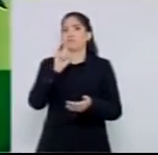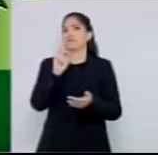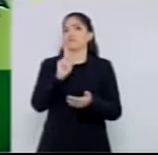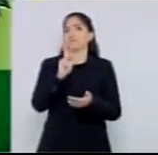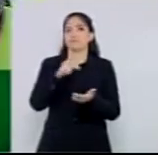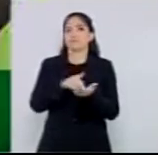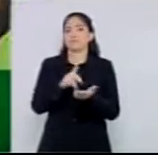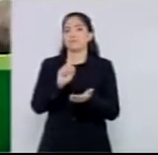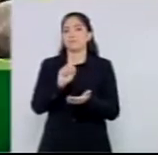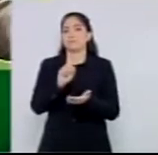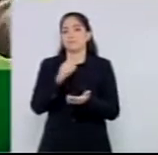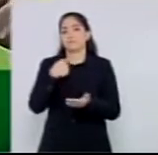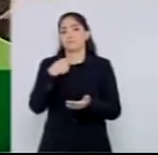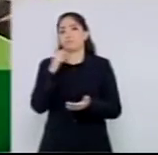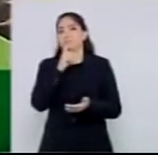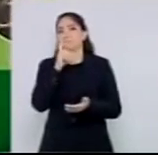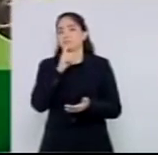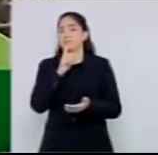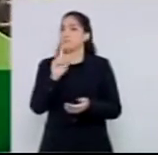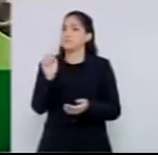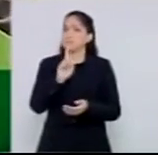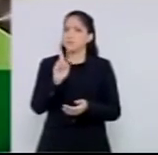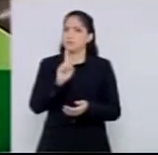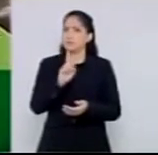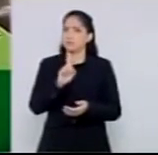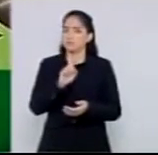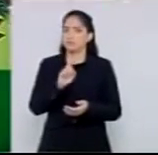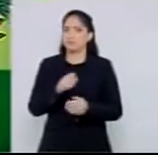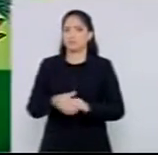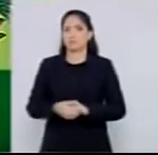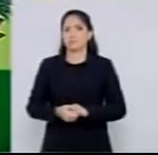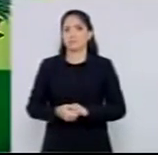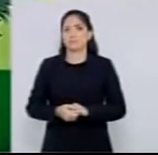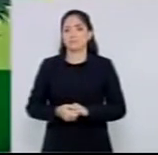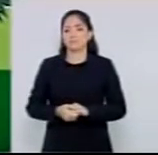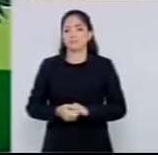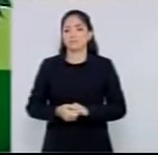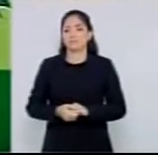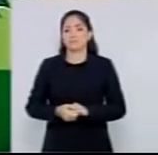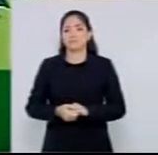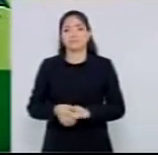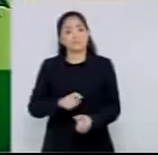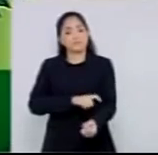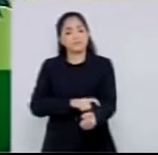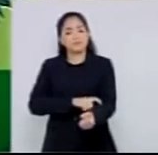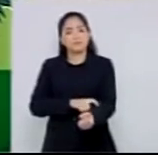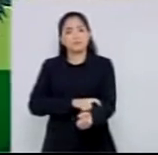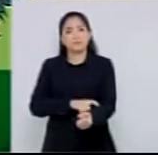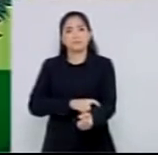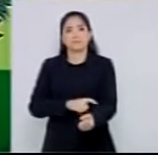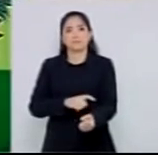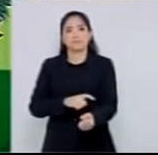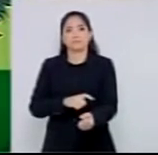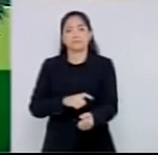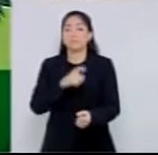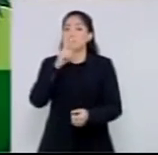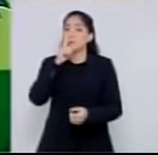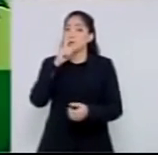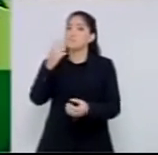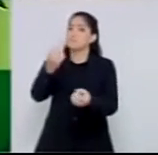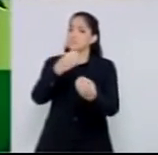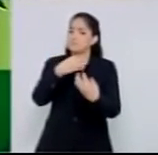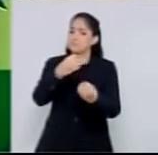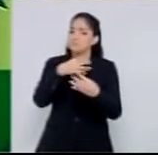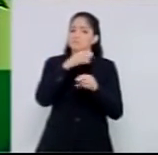O meu maior patrimônio é a minha palavra. Ponto. O papai sempre ensinou para os